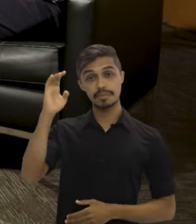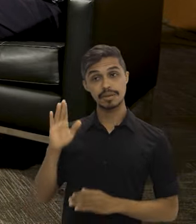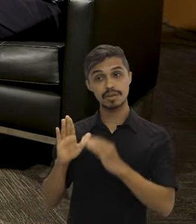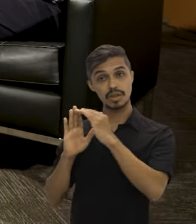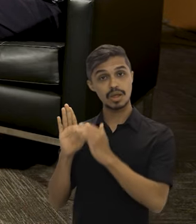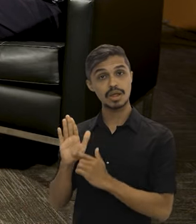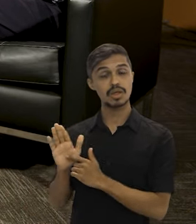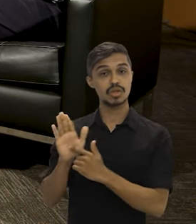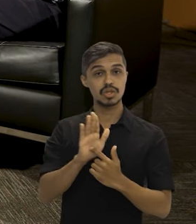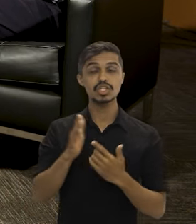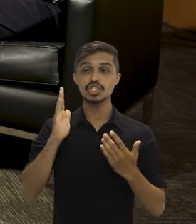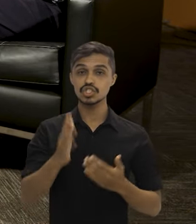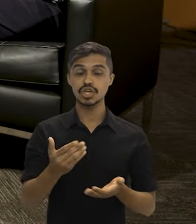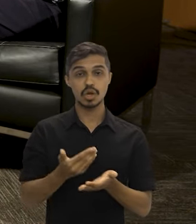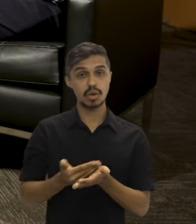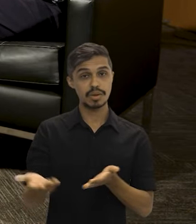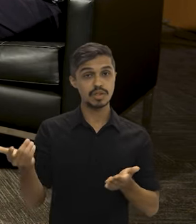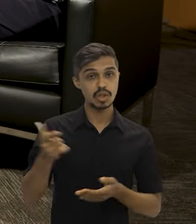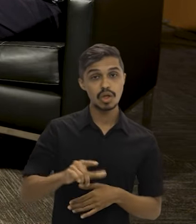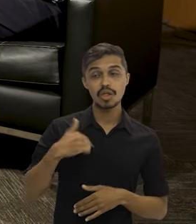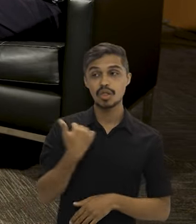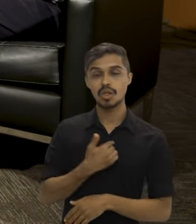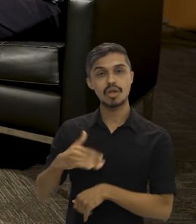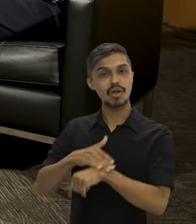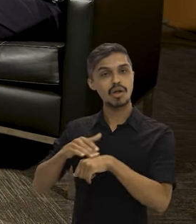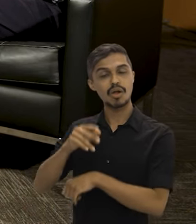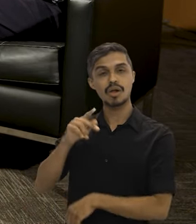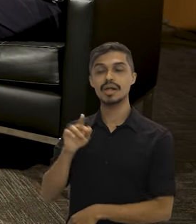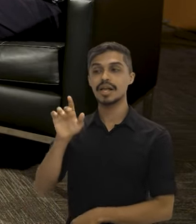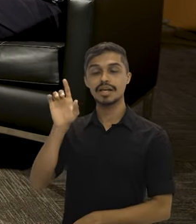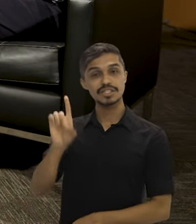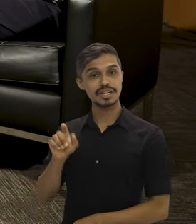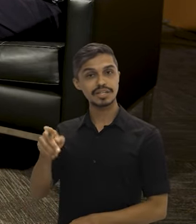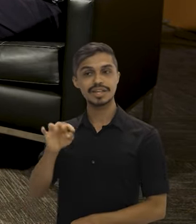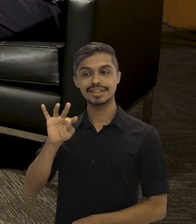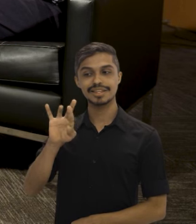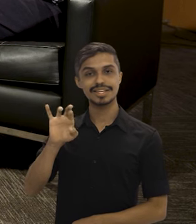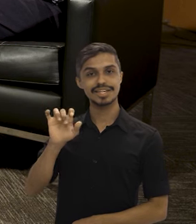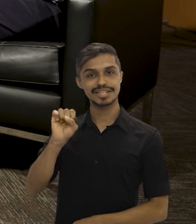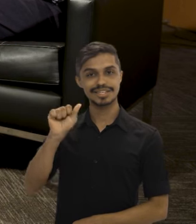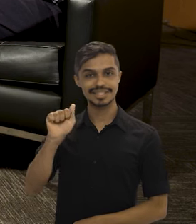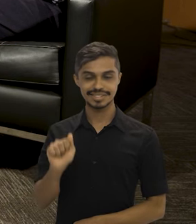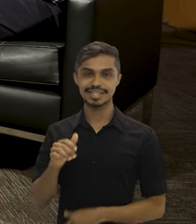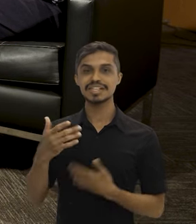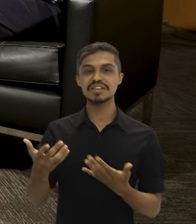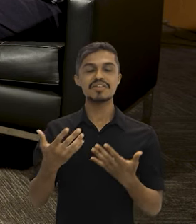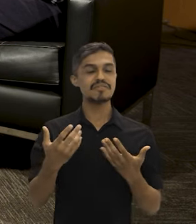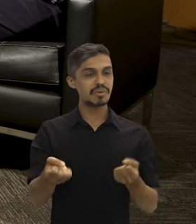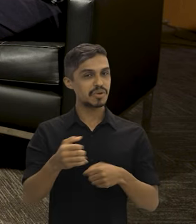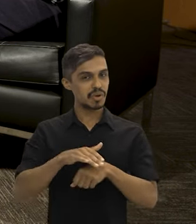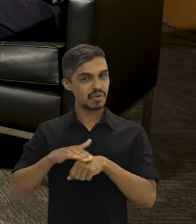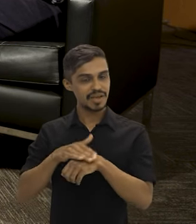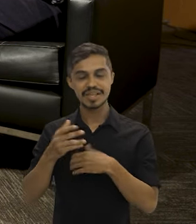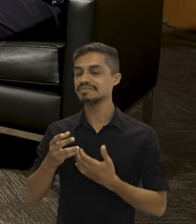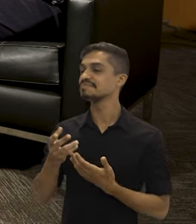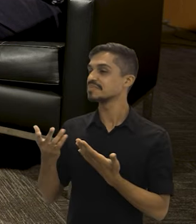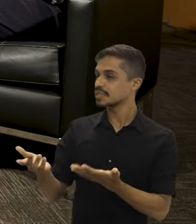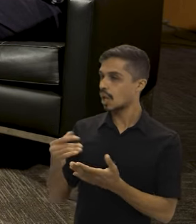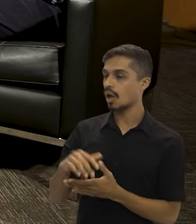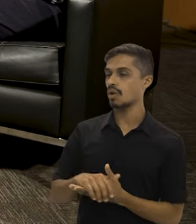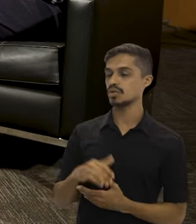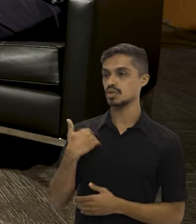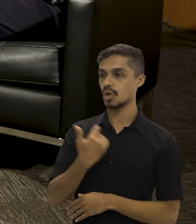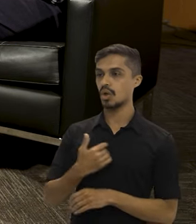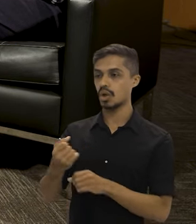O Brasil em Pauta já está de volta e a conversa hoje é com a diretora socioambiental do BNDES, Tereza Campelo. Uma diretora no bloco